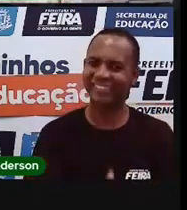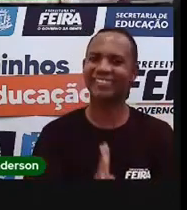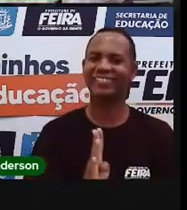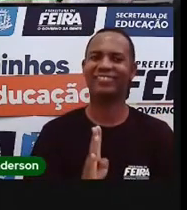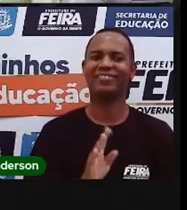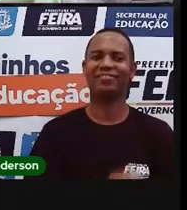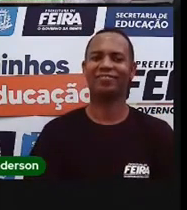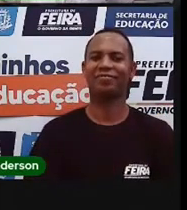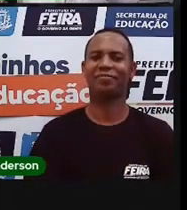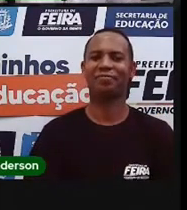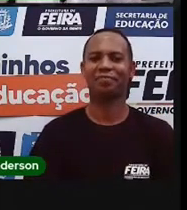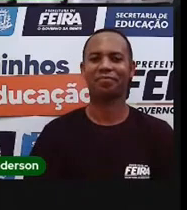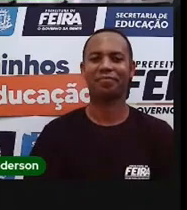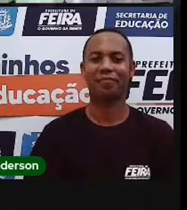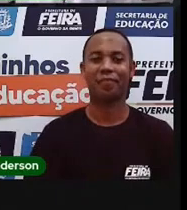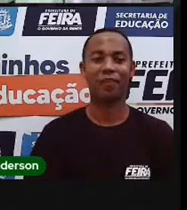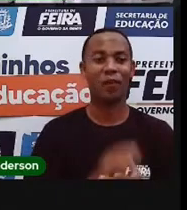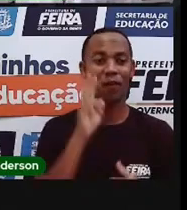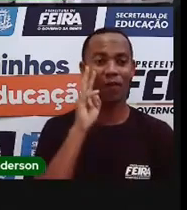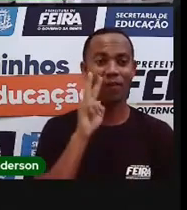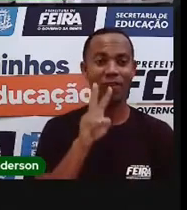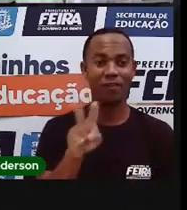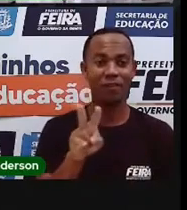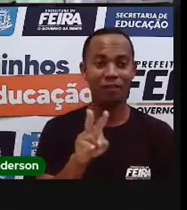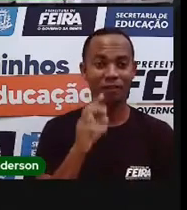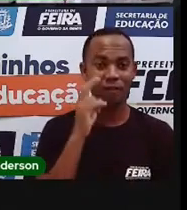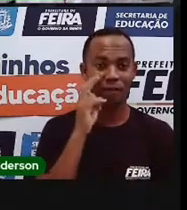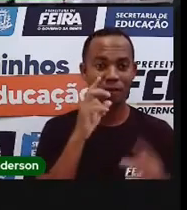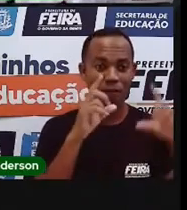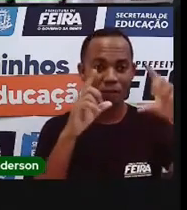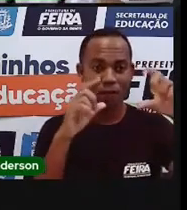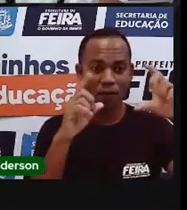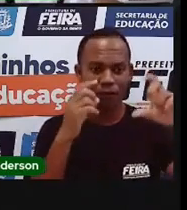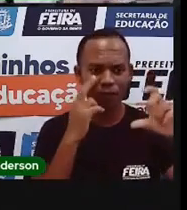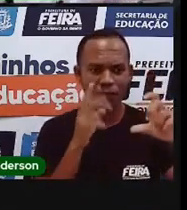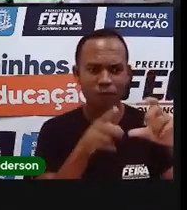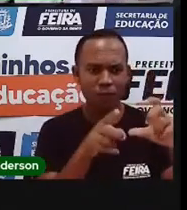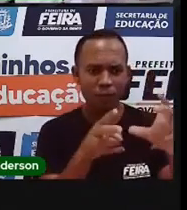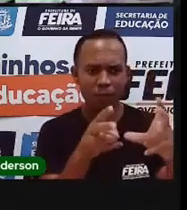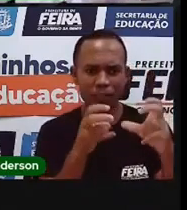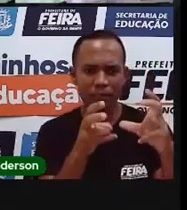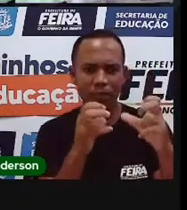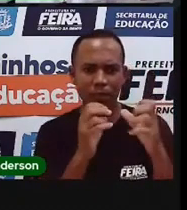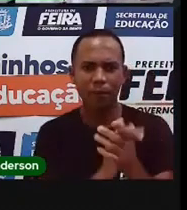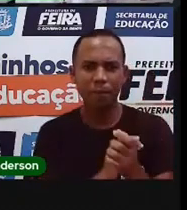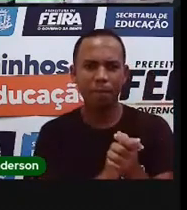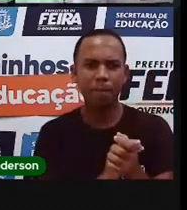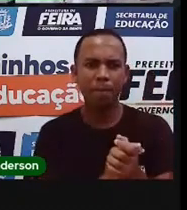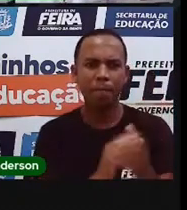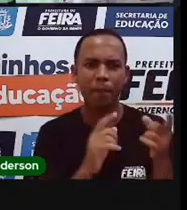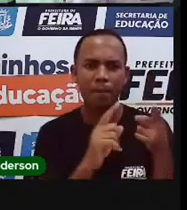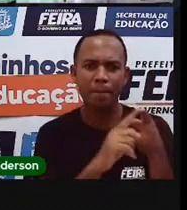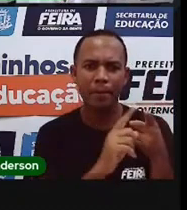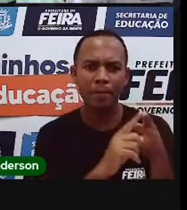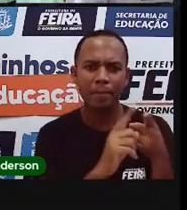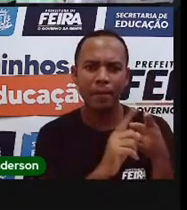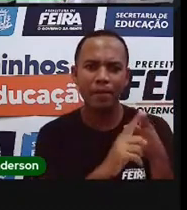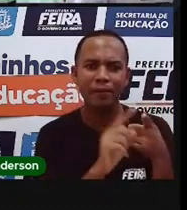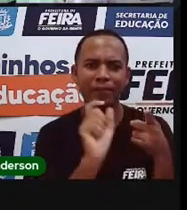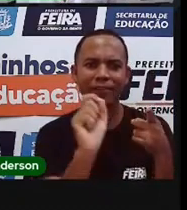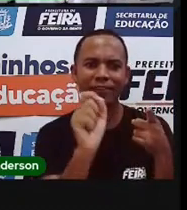dúvida agora. Bom, se vocês olharem no slide aí do lado, vocês vão ver o seguinte. Primeiro tem a foto do nosso